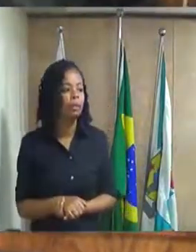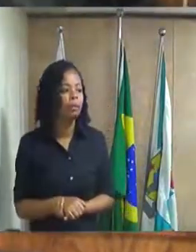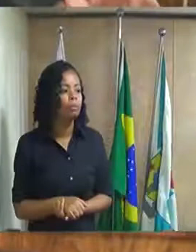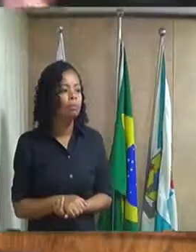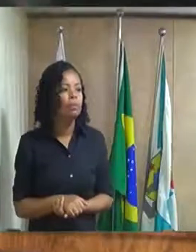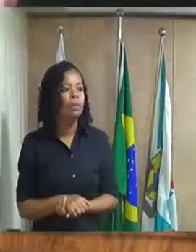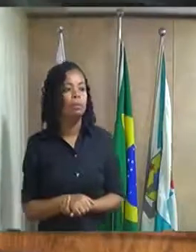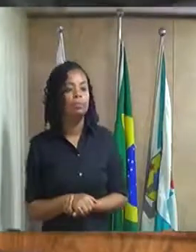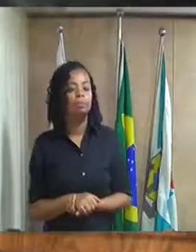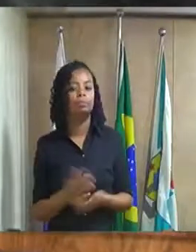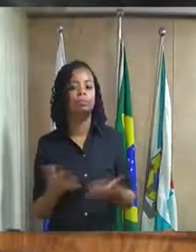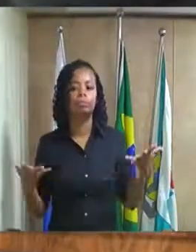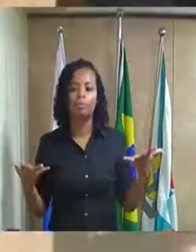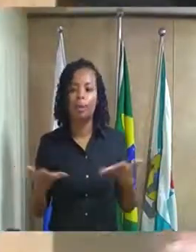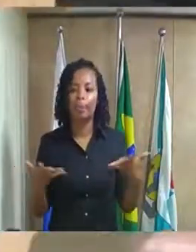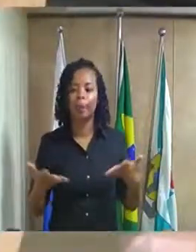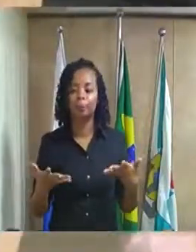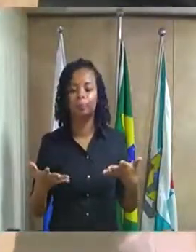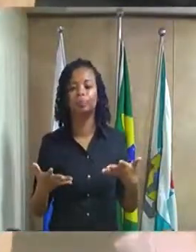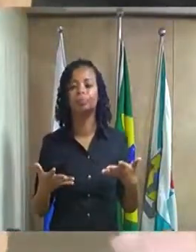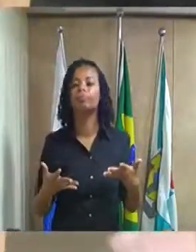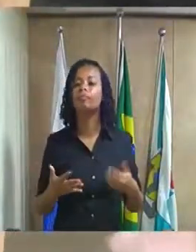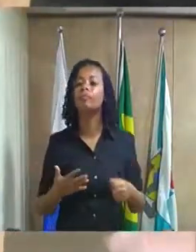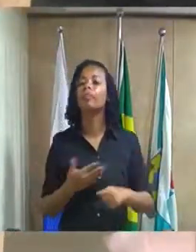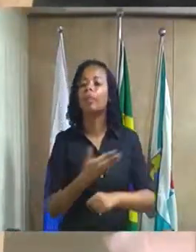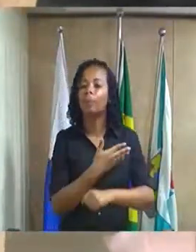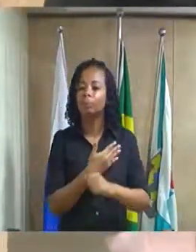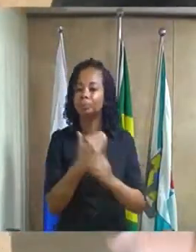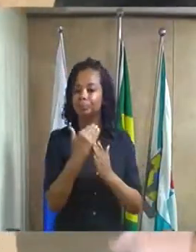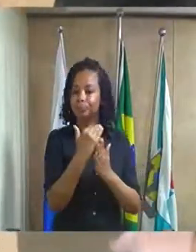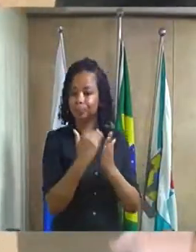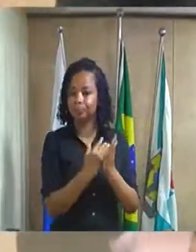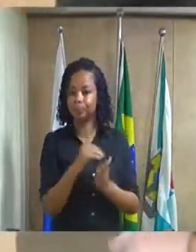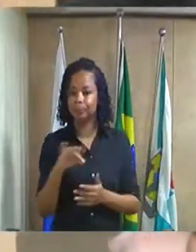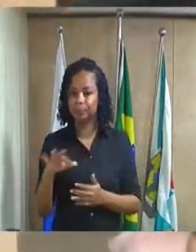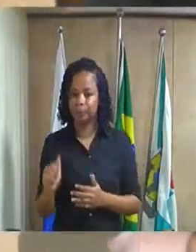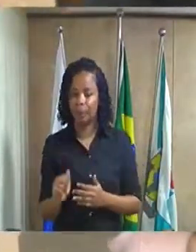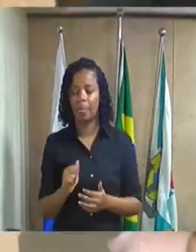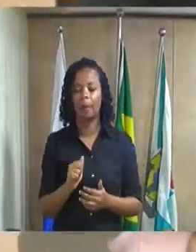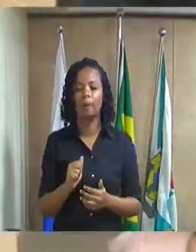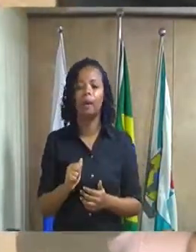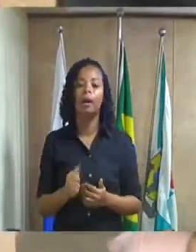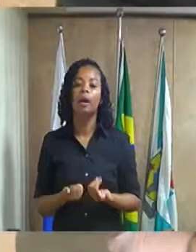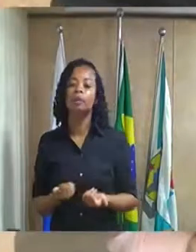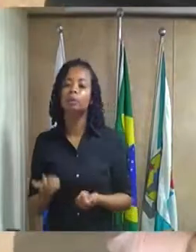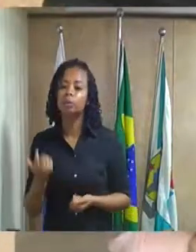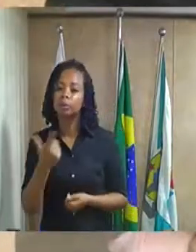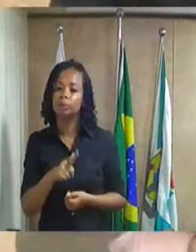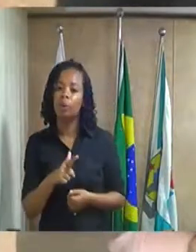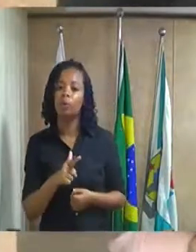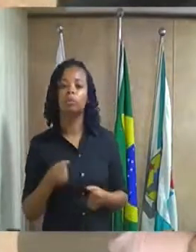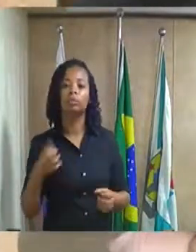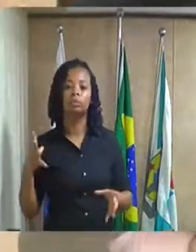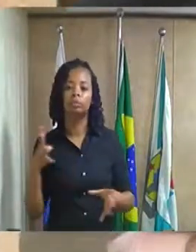nesse momento passaremos para a ordem do dia vamos fazer recomposição de coro